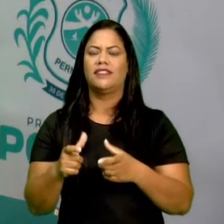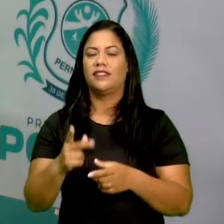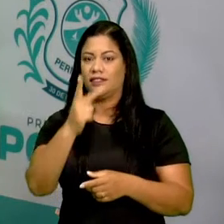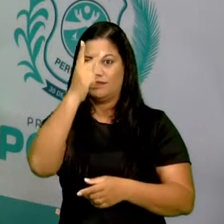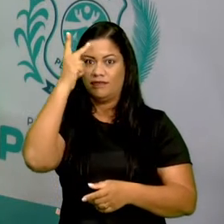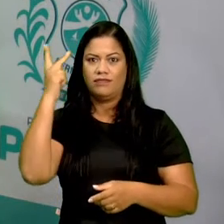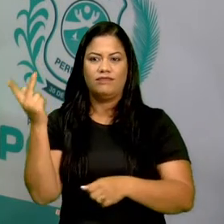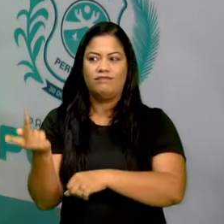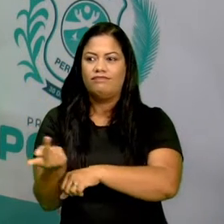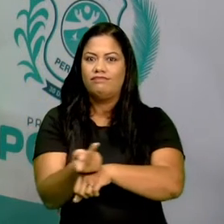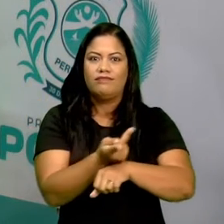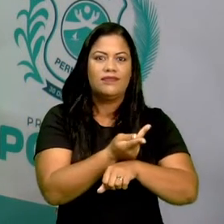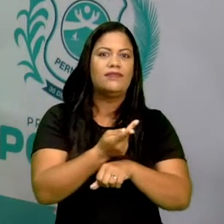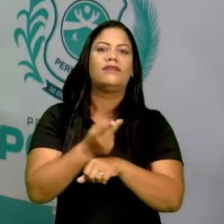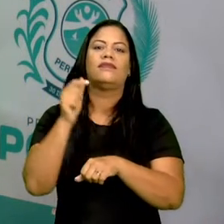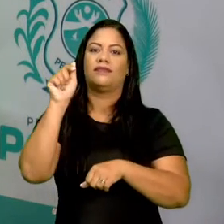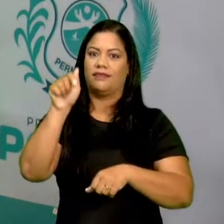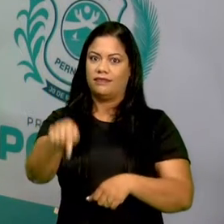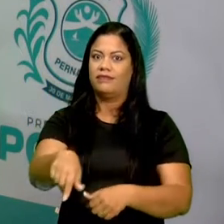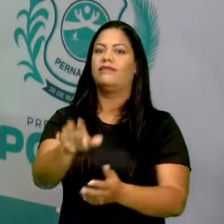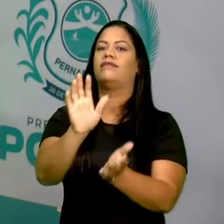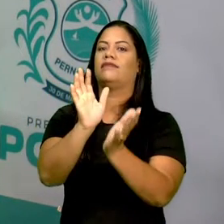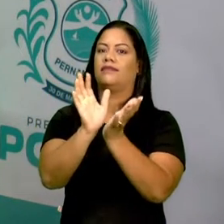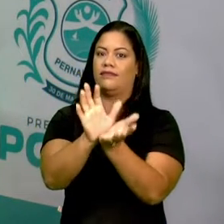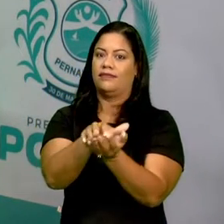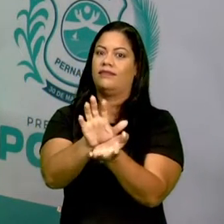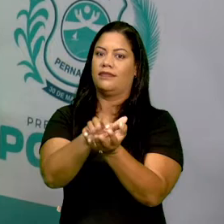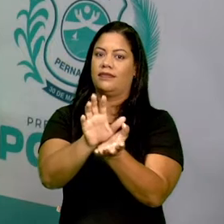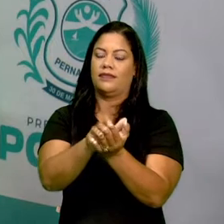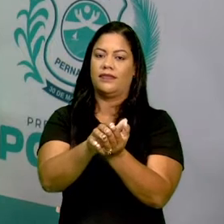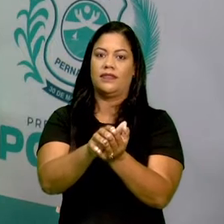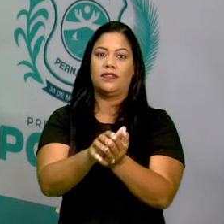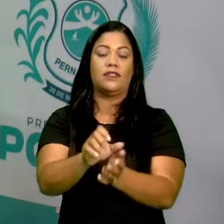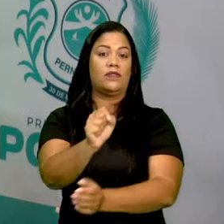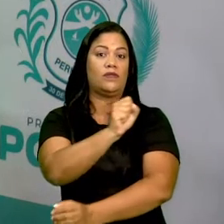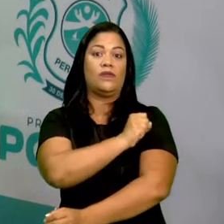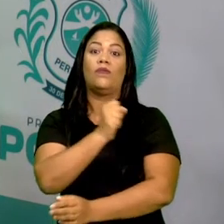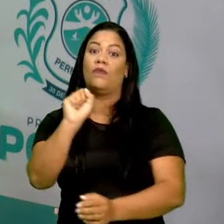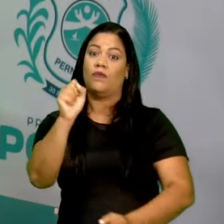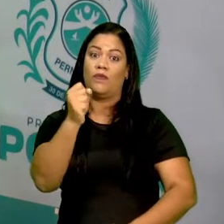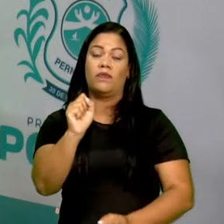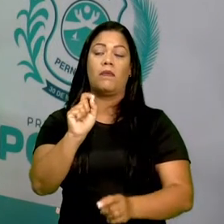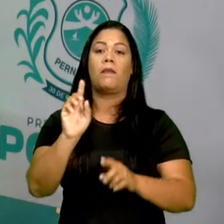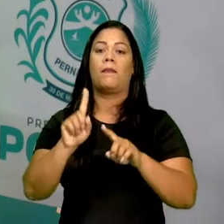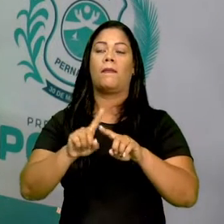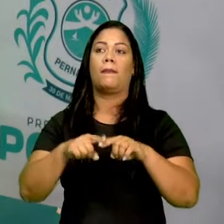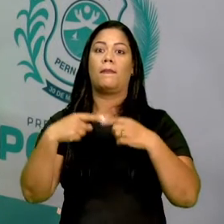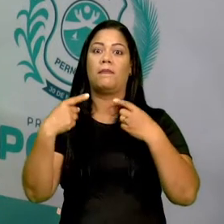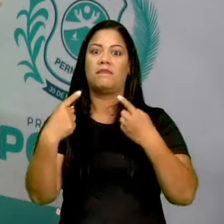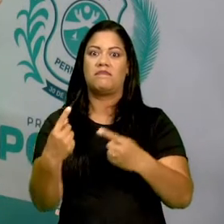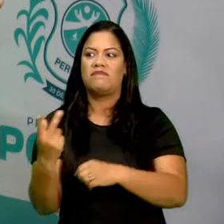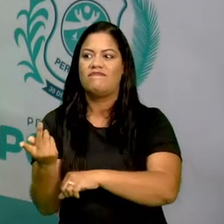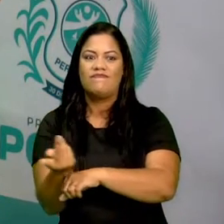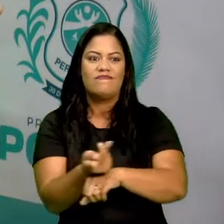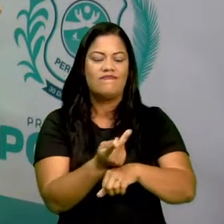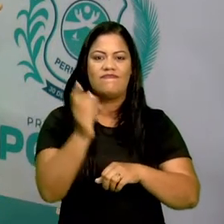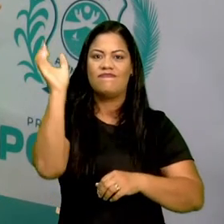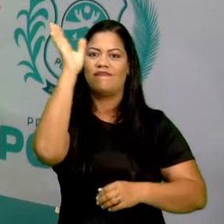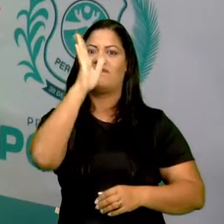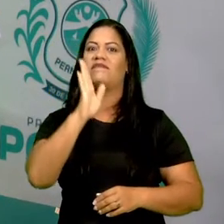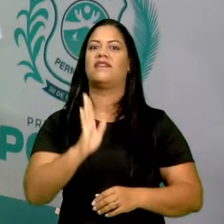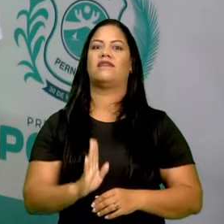destino turístico de Pernambuco e o oitavo mais procurado do Brasil. Olha que paraíso